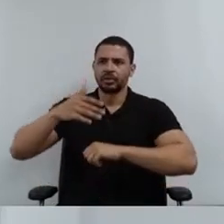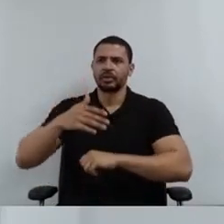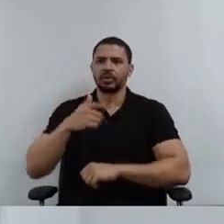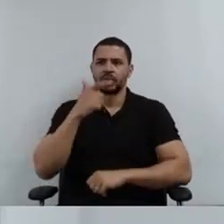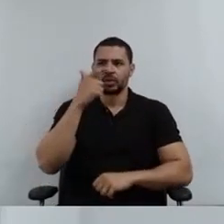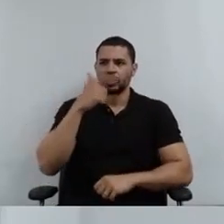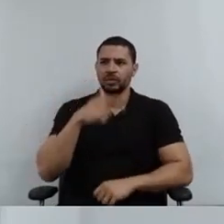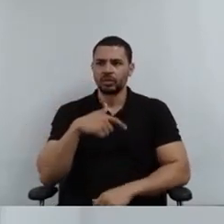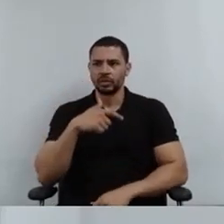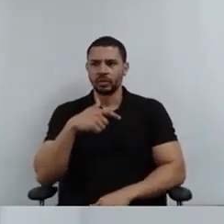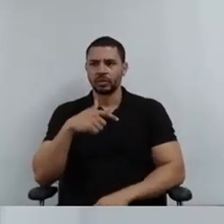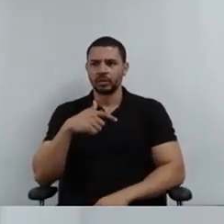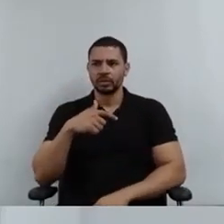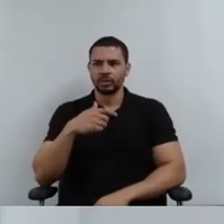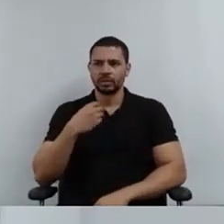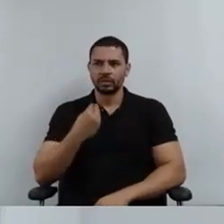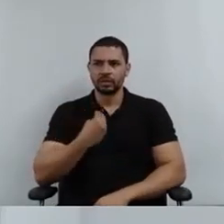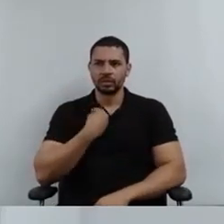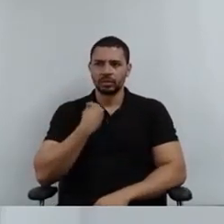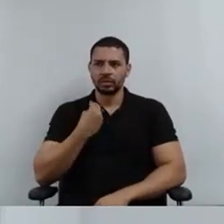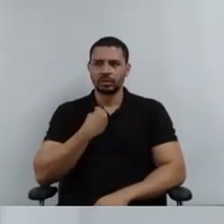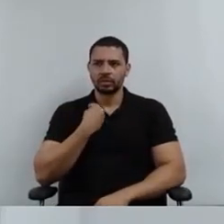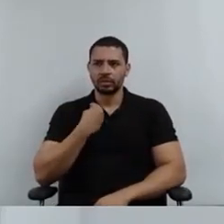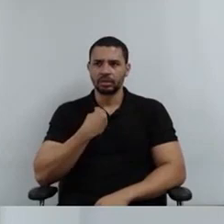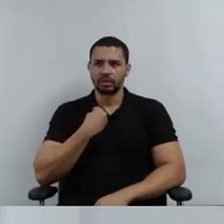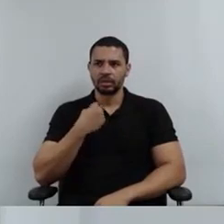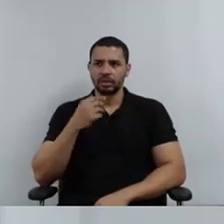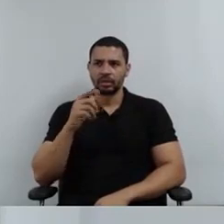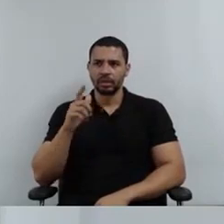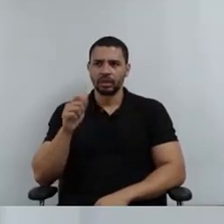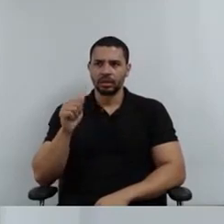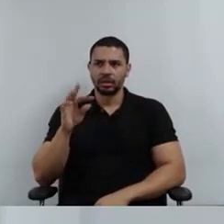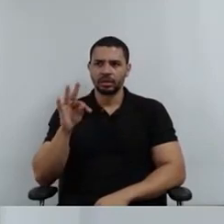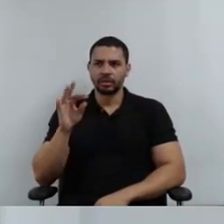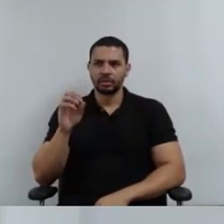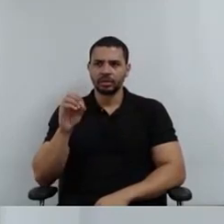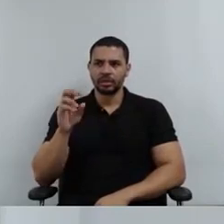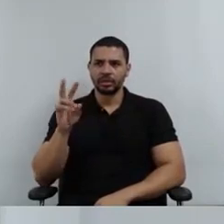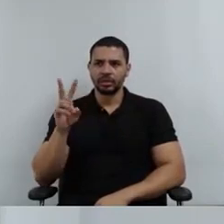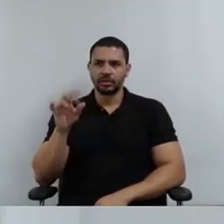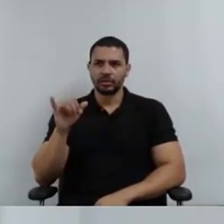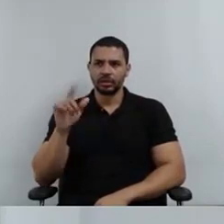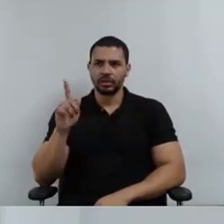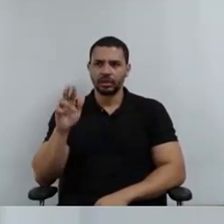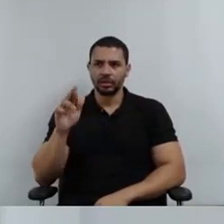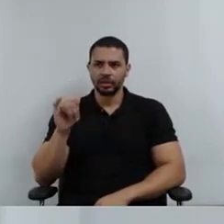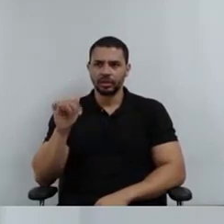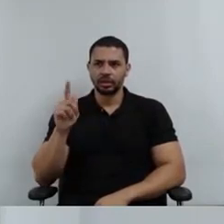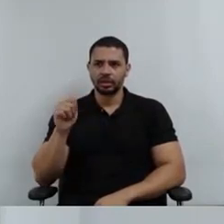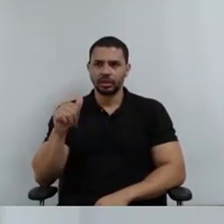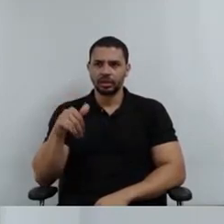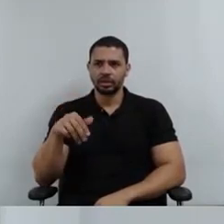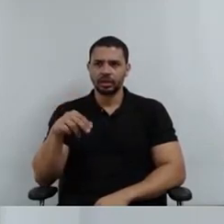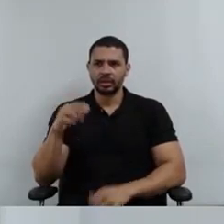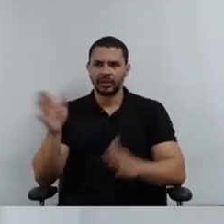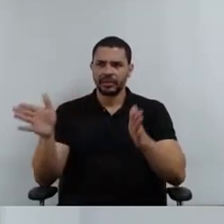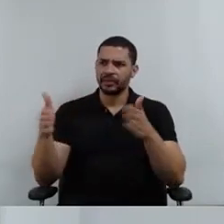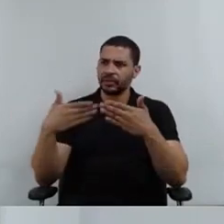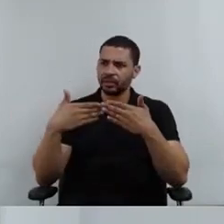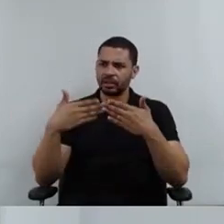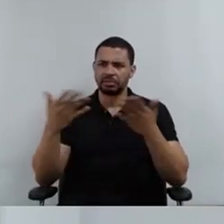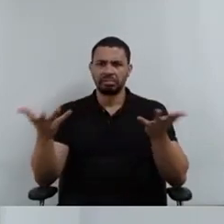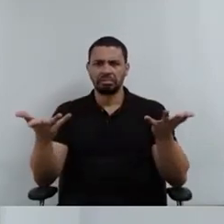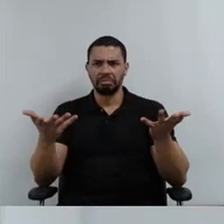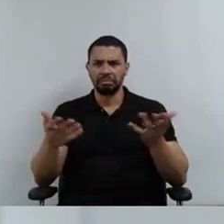Efigênia. Nós não tivemos nenhuma, nenhuma consulta sobre isso e já vão fechar fazer o teste. Então, assim,